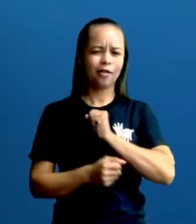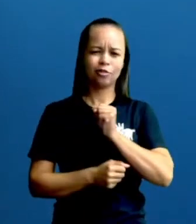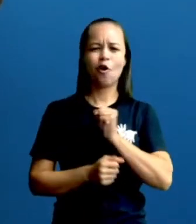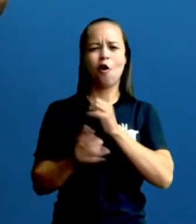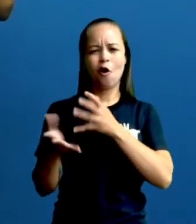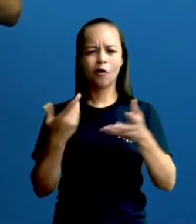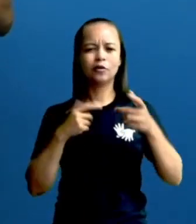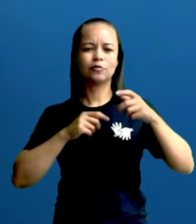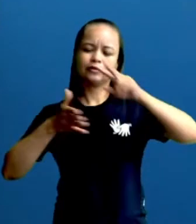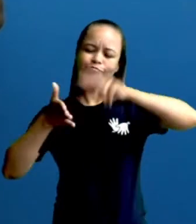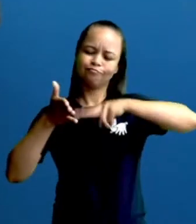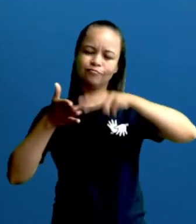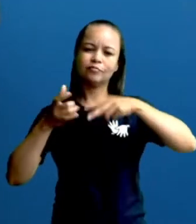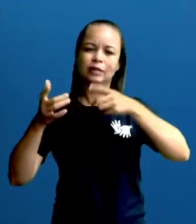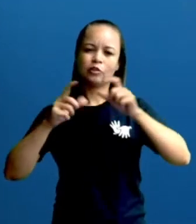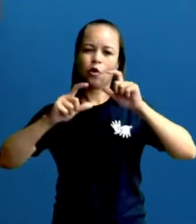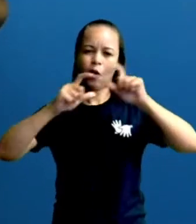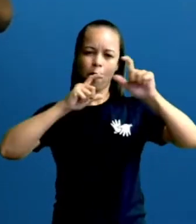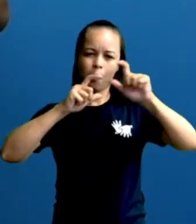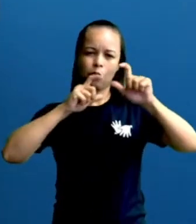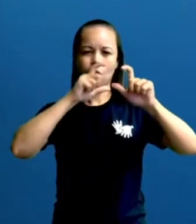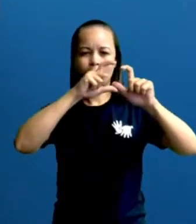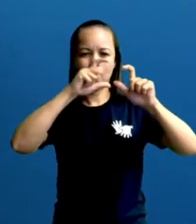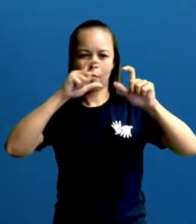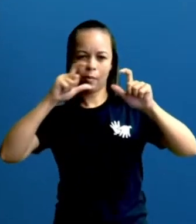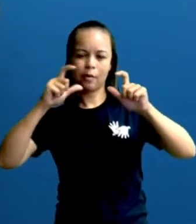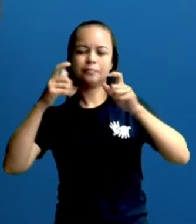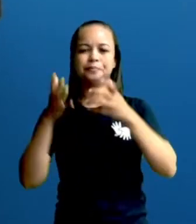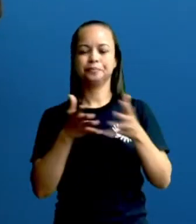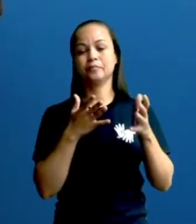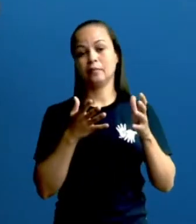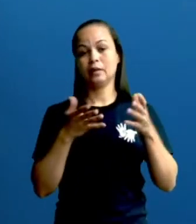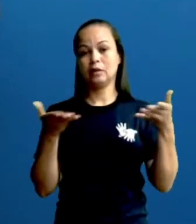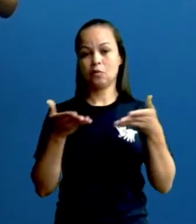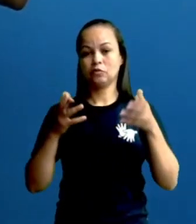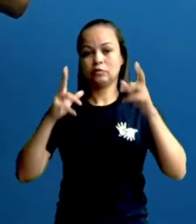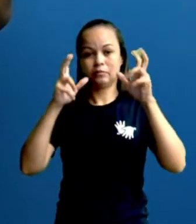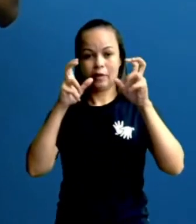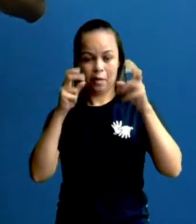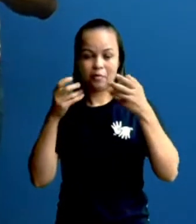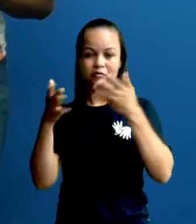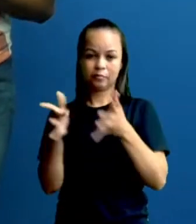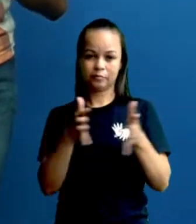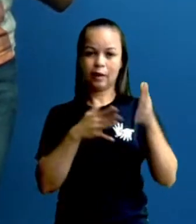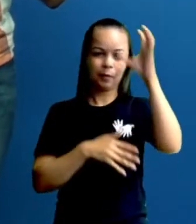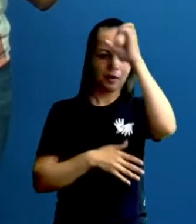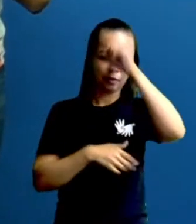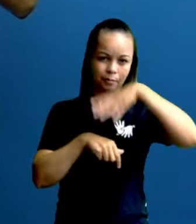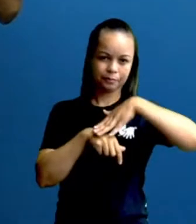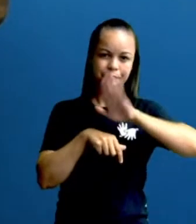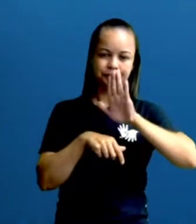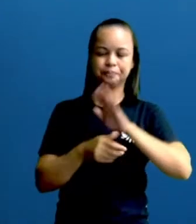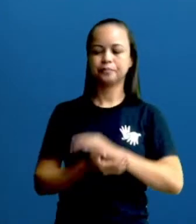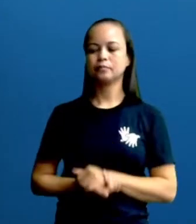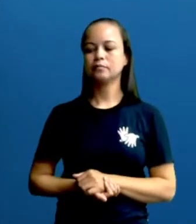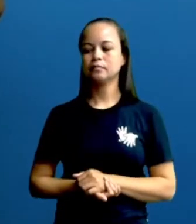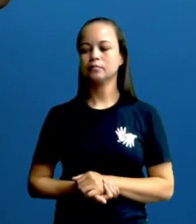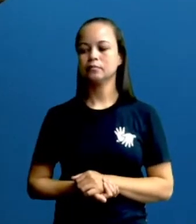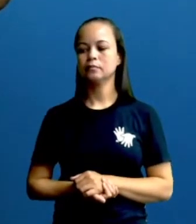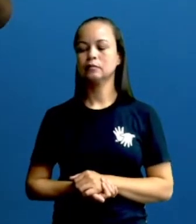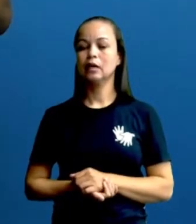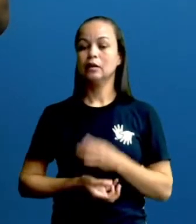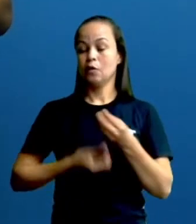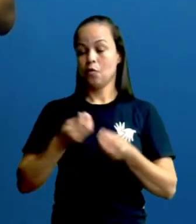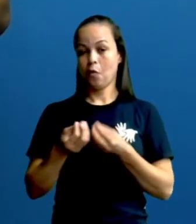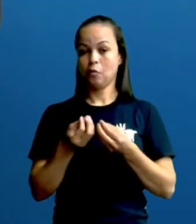quadrinhos e eu acredito que você é em casa também, mas vamos saber um pouquinho sobre o tema? Bom, como eu falei para vocês,